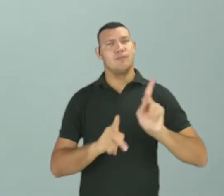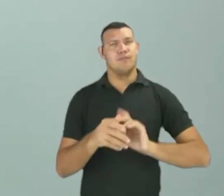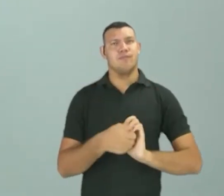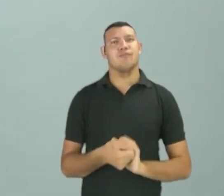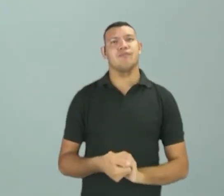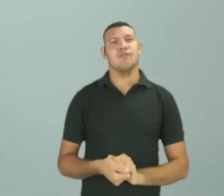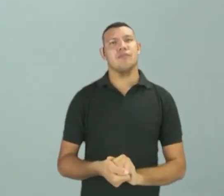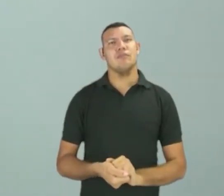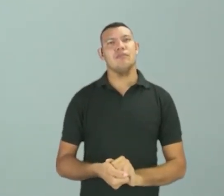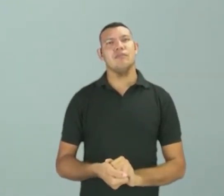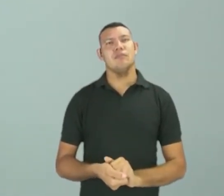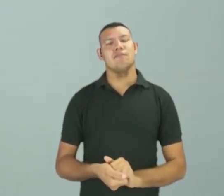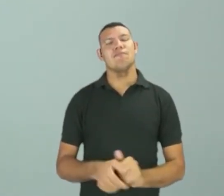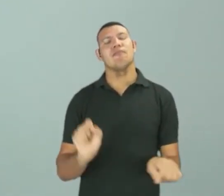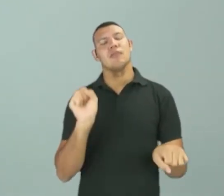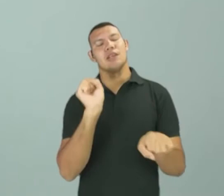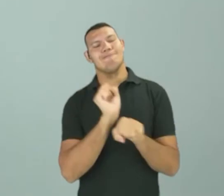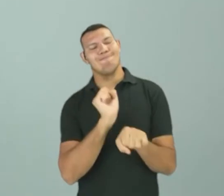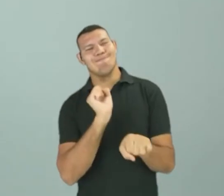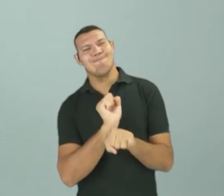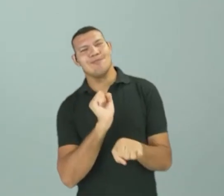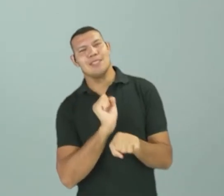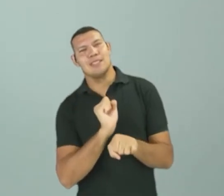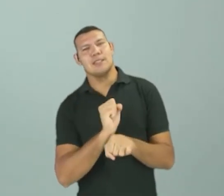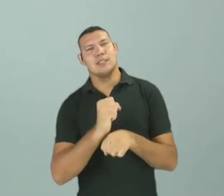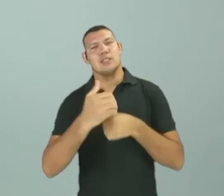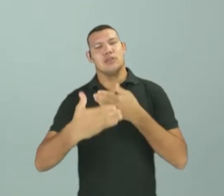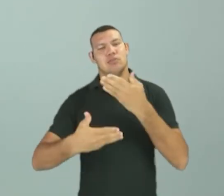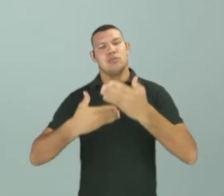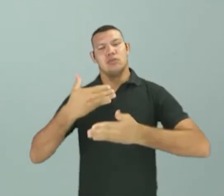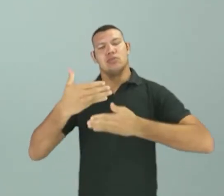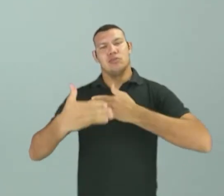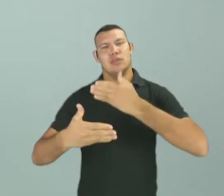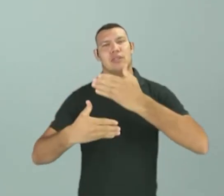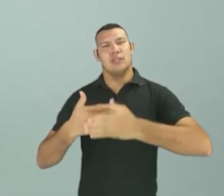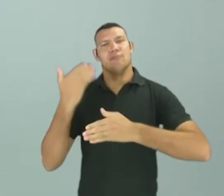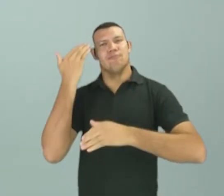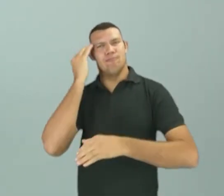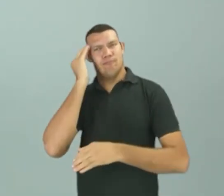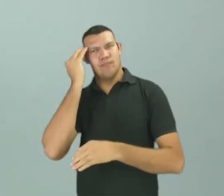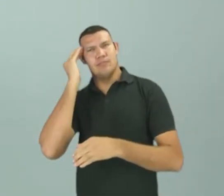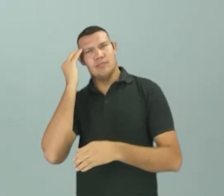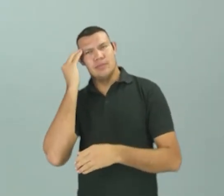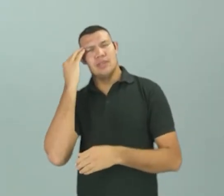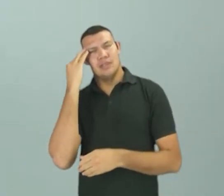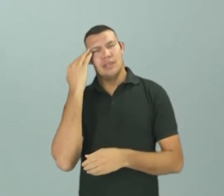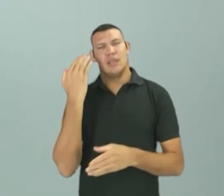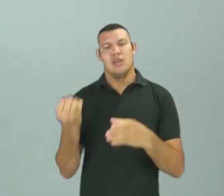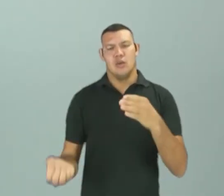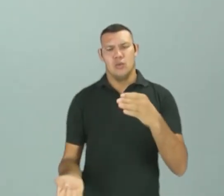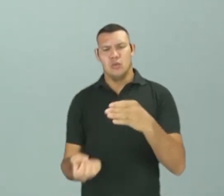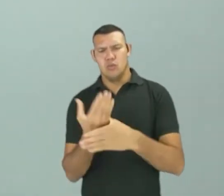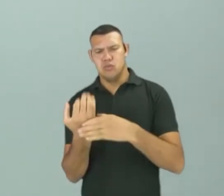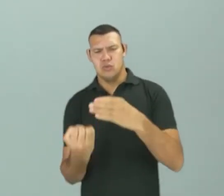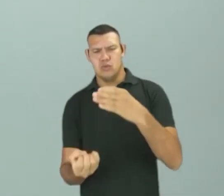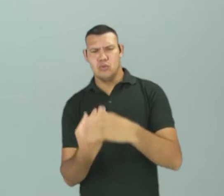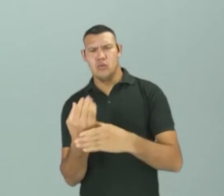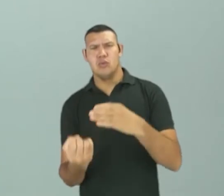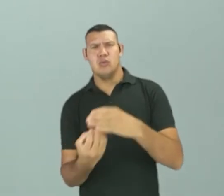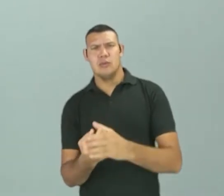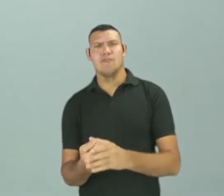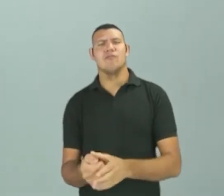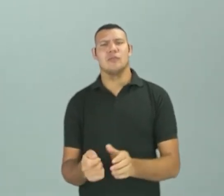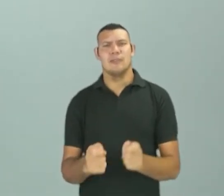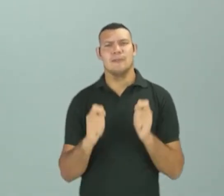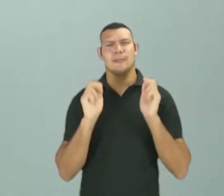aguardar os próximos anos, entender que a população vai se formando e torcer,